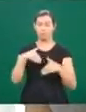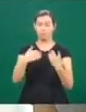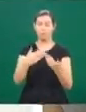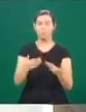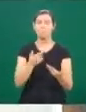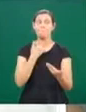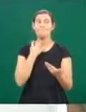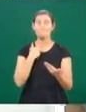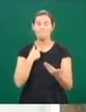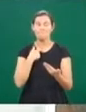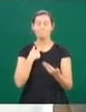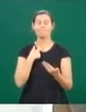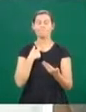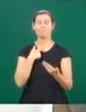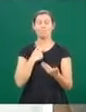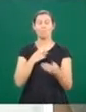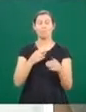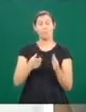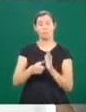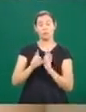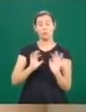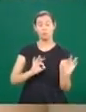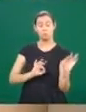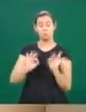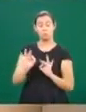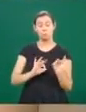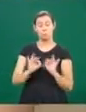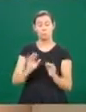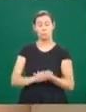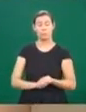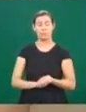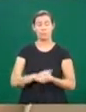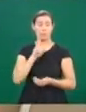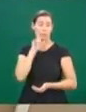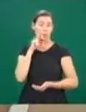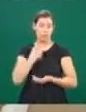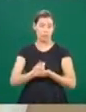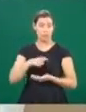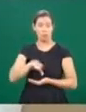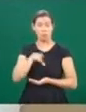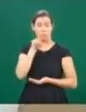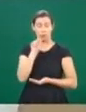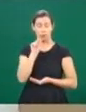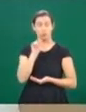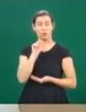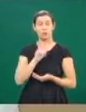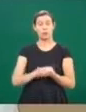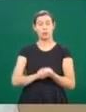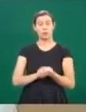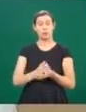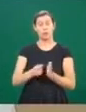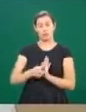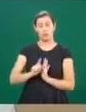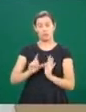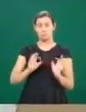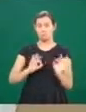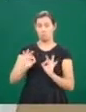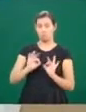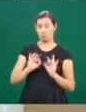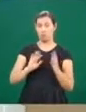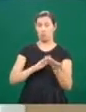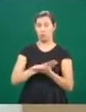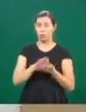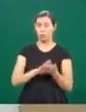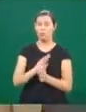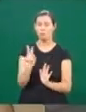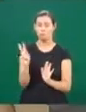o sonho surgiu e foi tudo planejado. Eu decidi, foi uma escolha que eu fiz. Não estava programado, mas